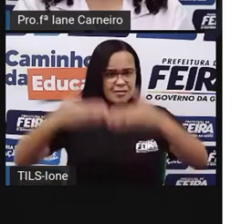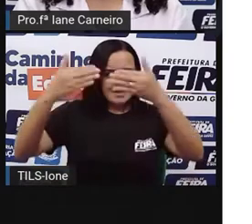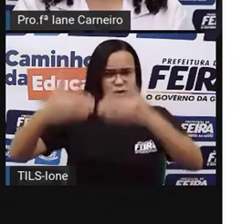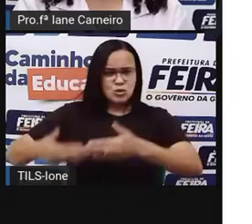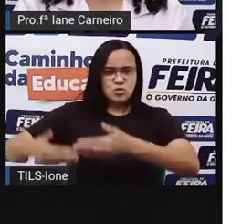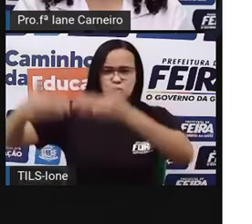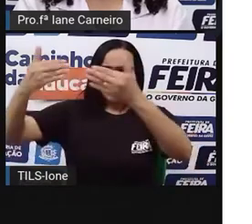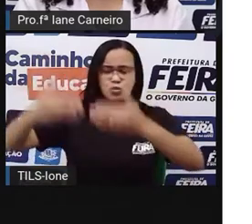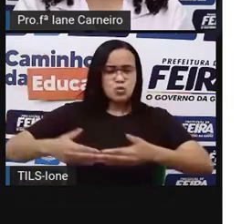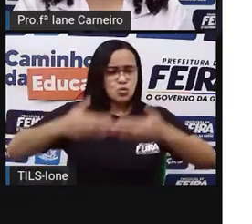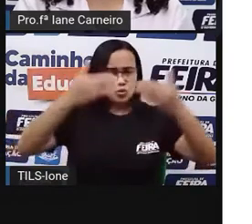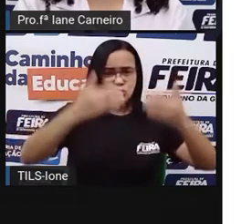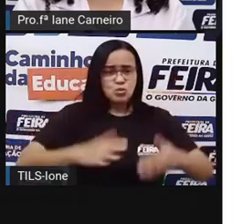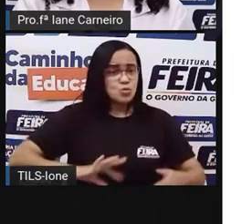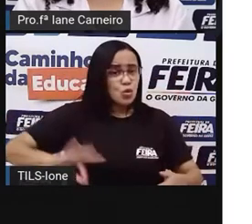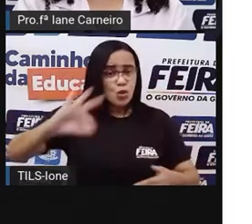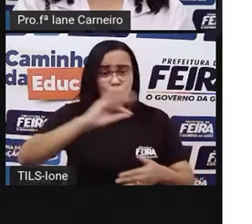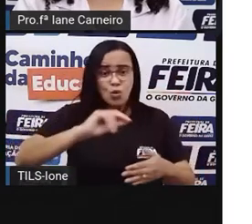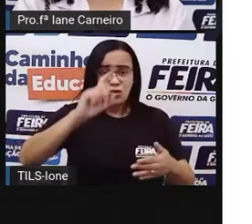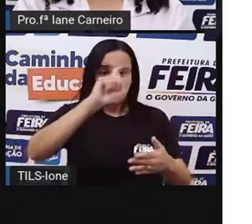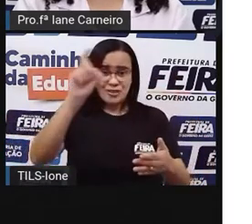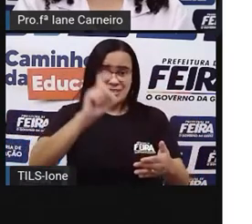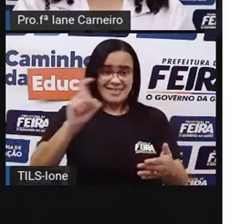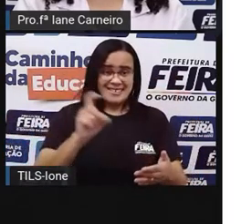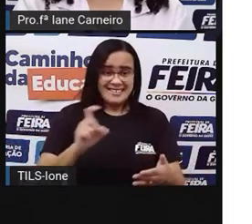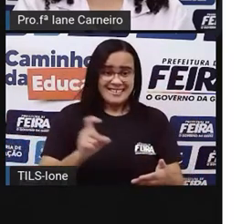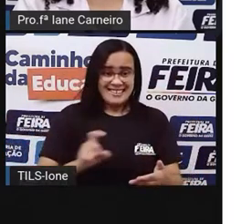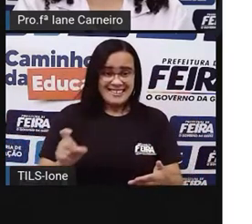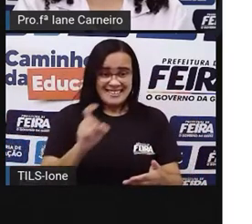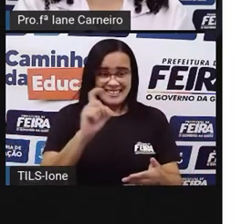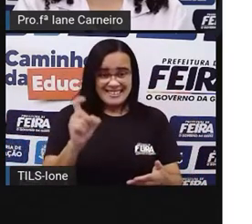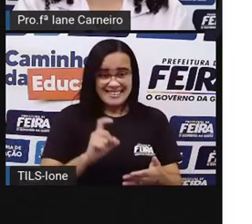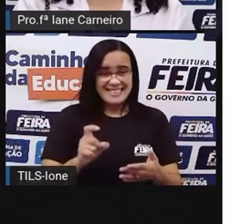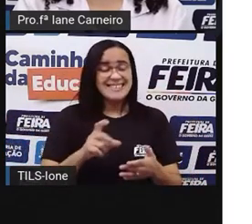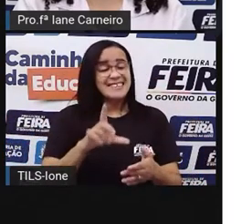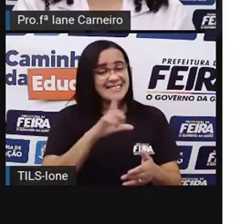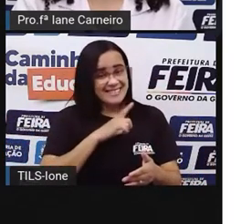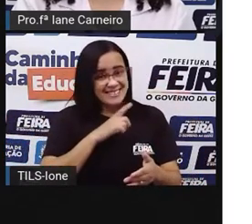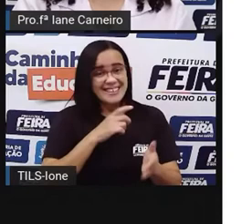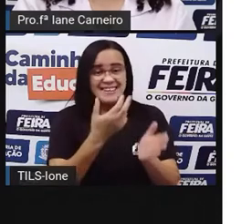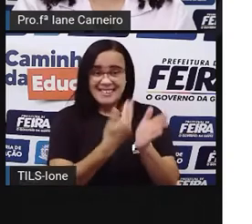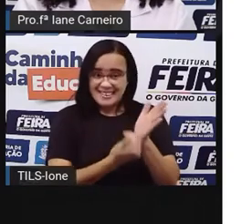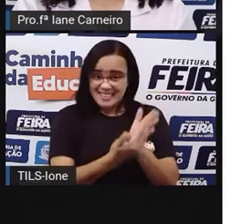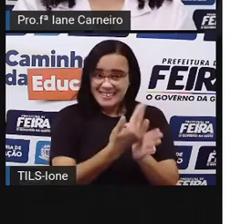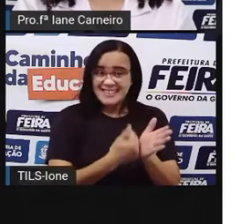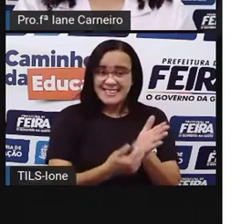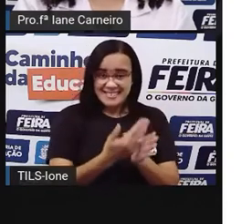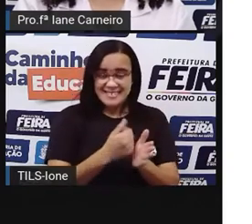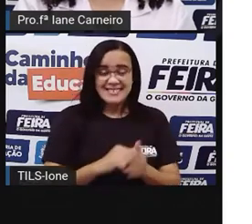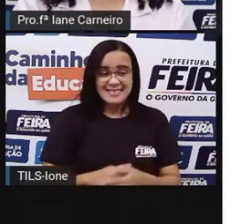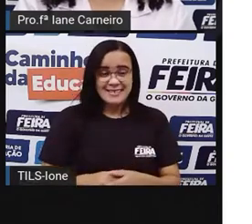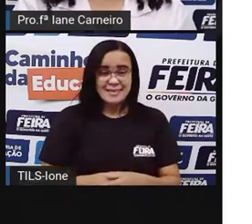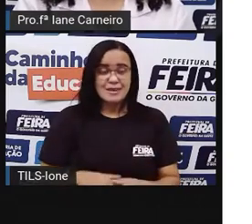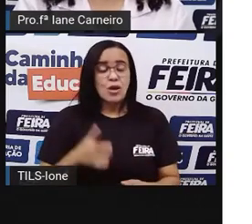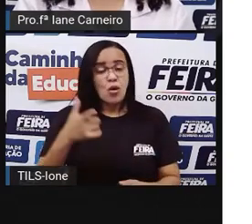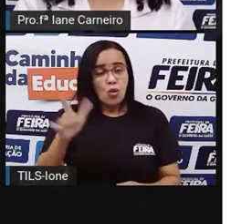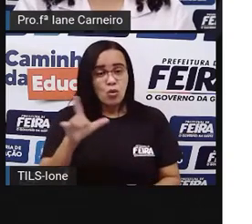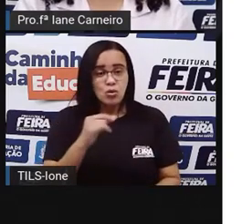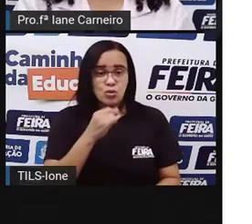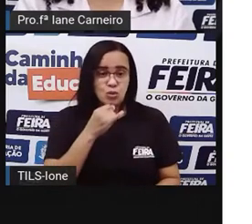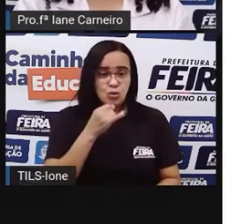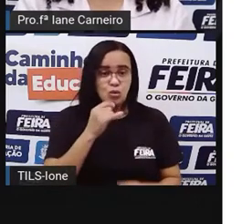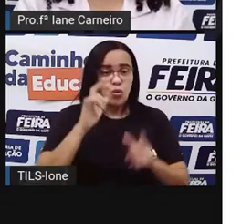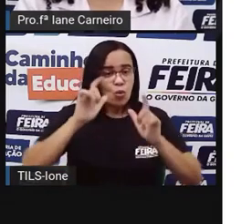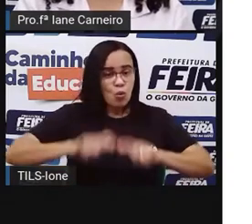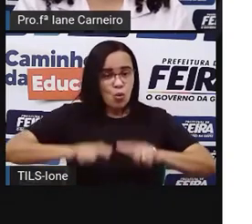grafitada. Olha que coisa linda. Ó. Esse aqui também. Outro lugar que tem muito grafite é no